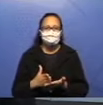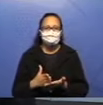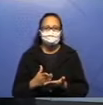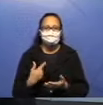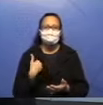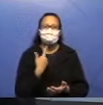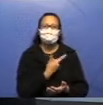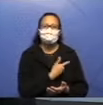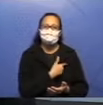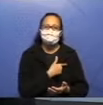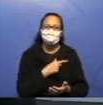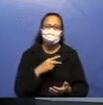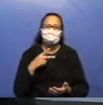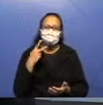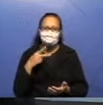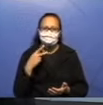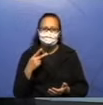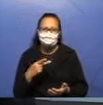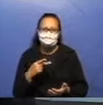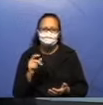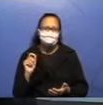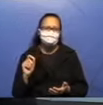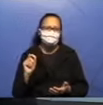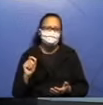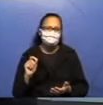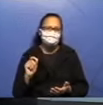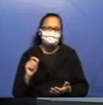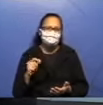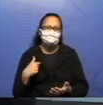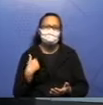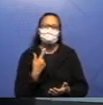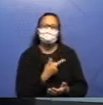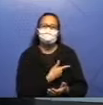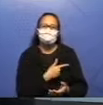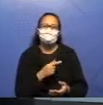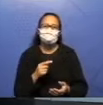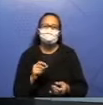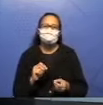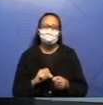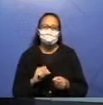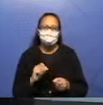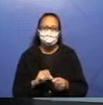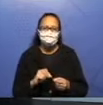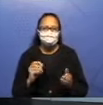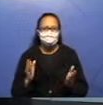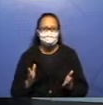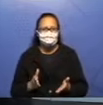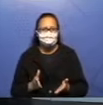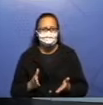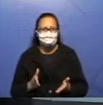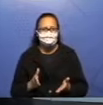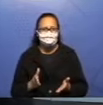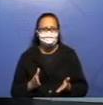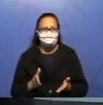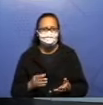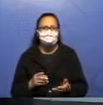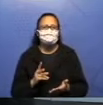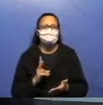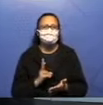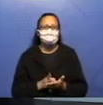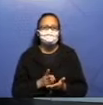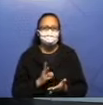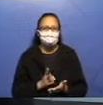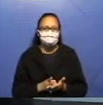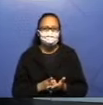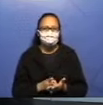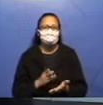fala para vocês o que nós vamos trabalhar e onde nós vamos trabalhar. Nós sempre damos as páginas, porque